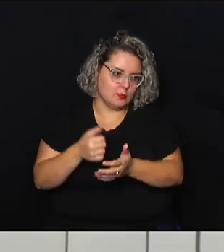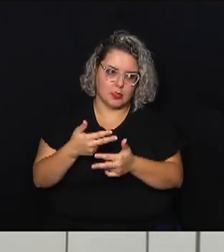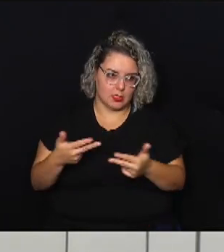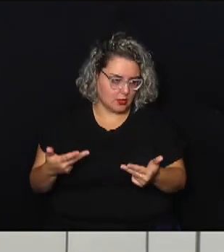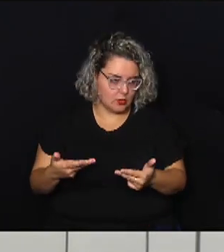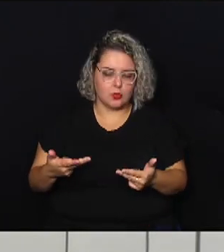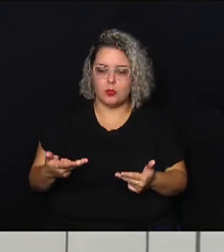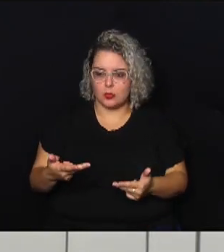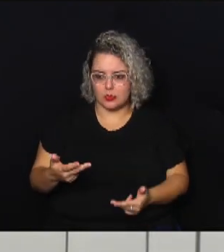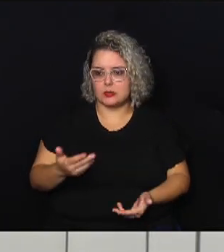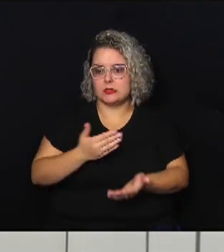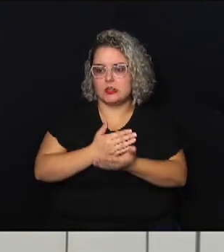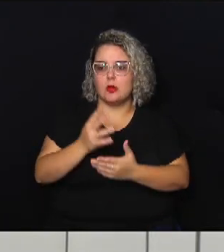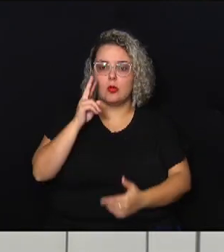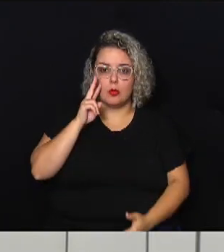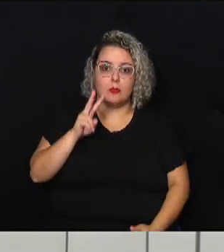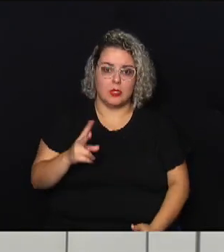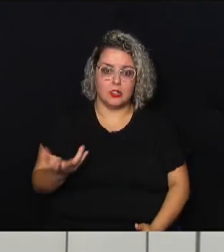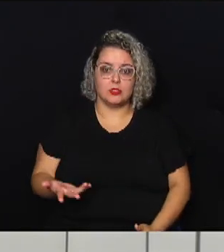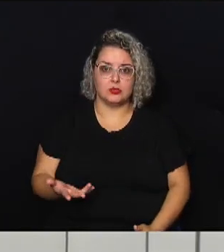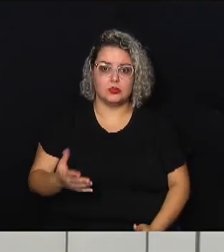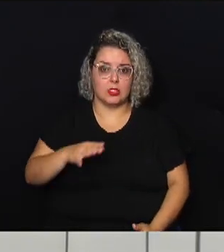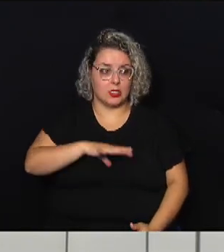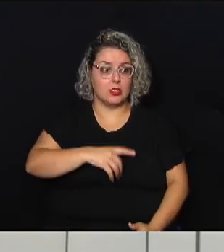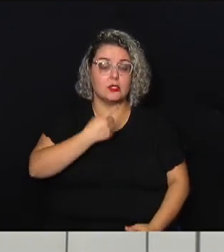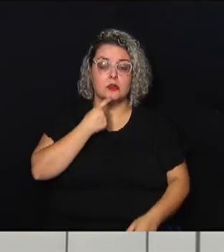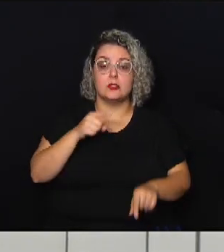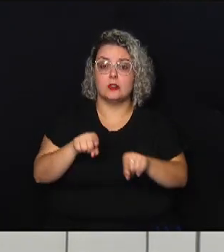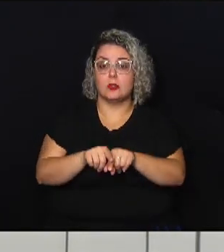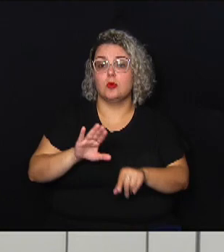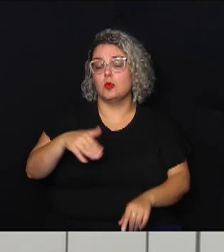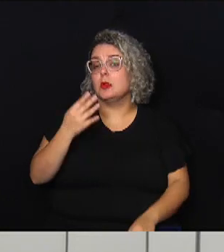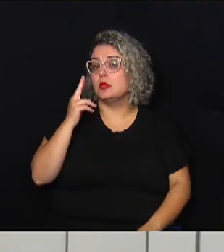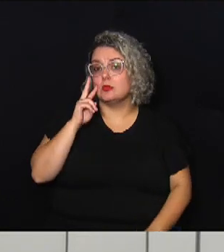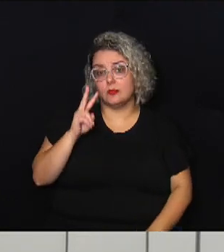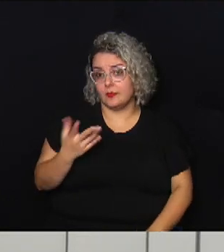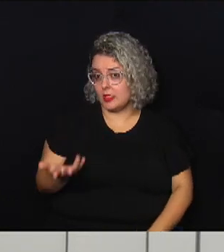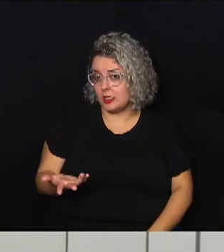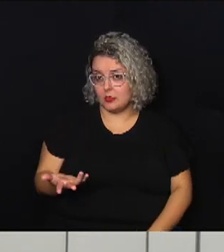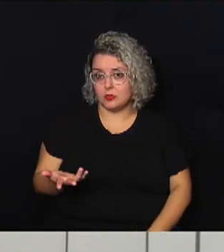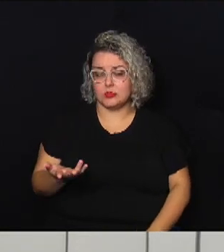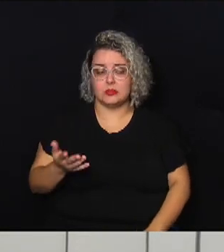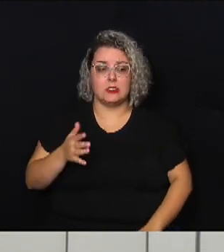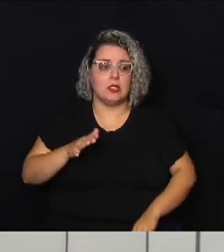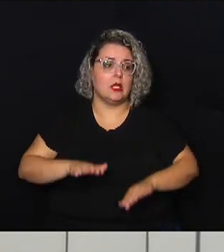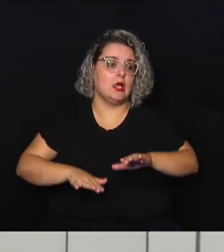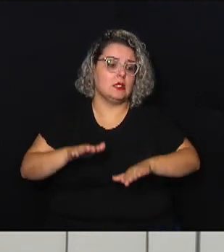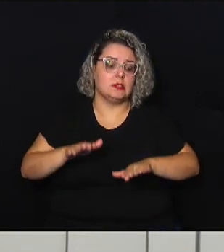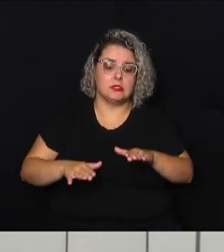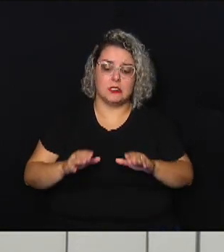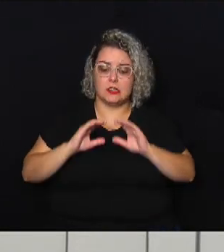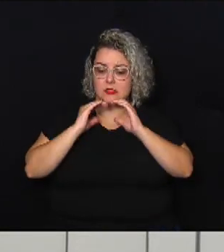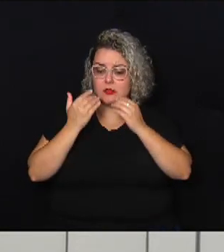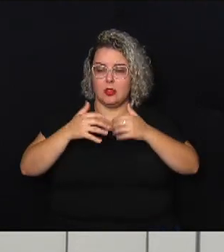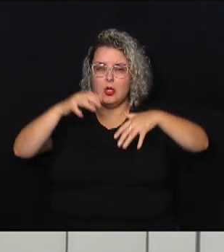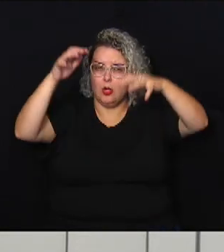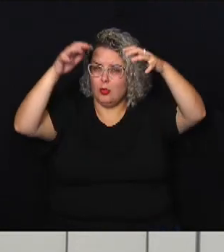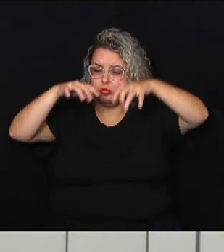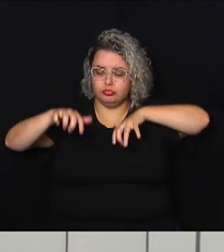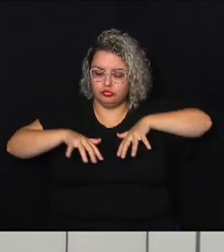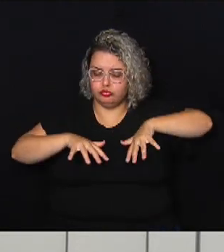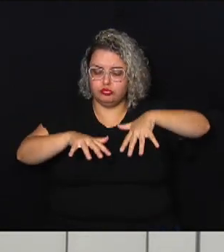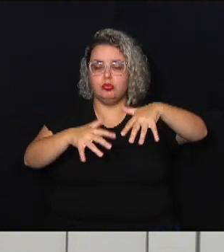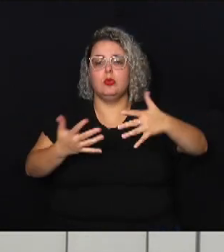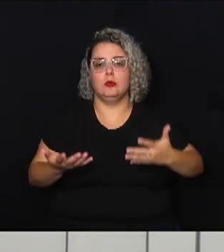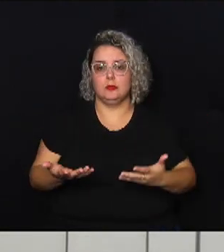gente passa a olhar, no caso de Campinas também, quando a gente vê situações, muitas das comunidades alagadas e tudo mais, desses